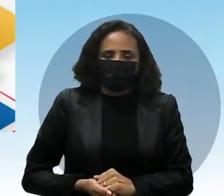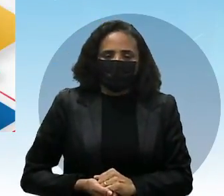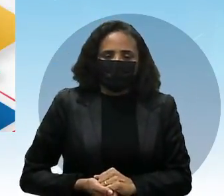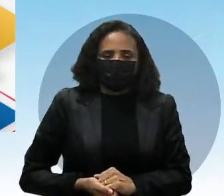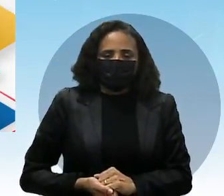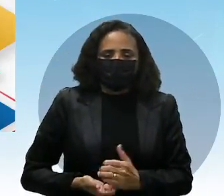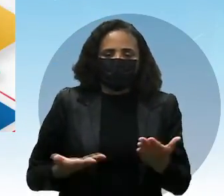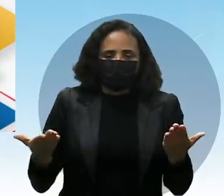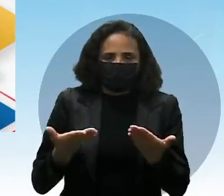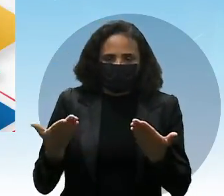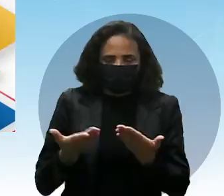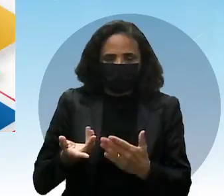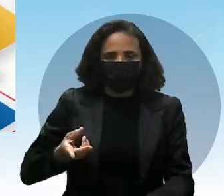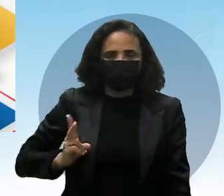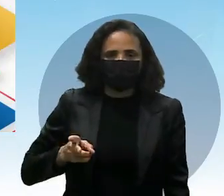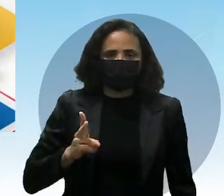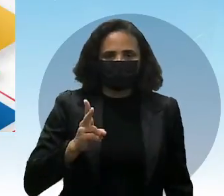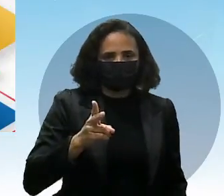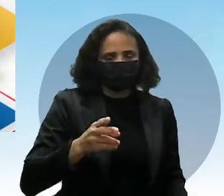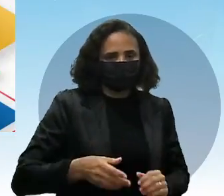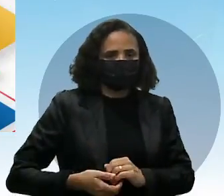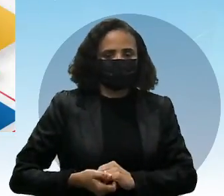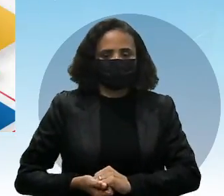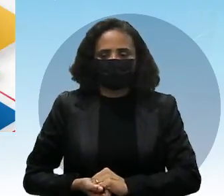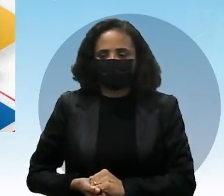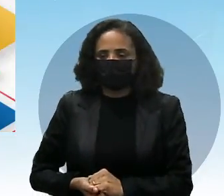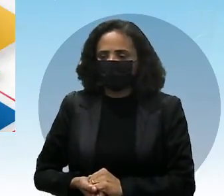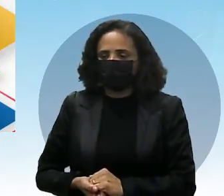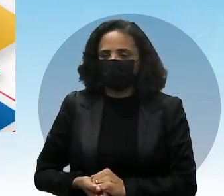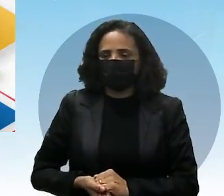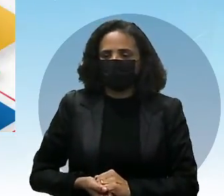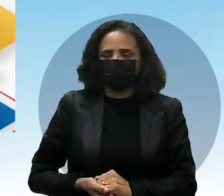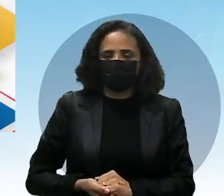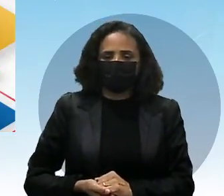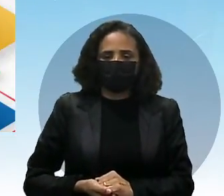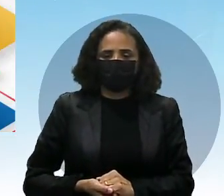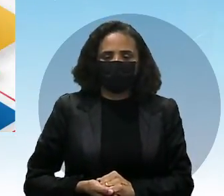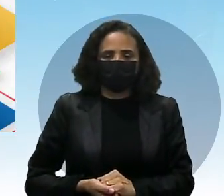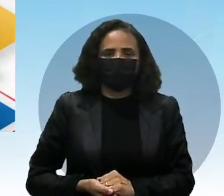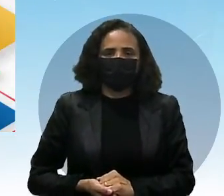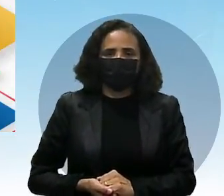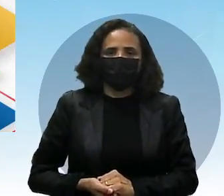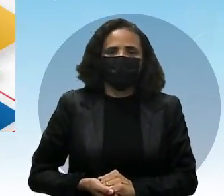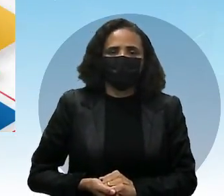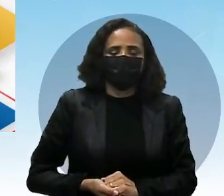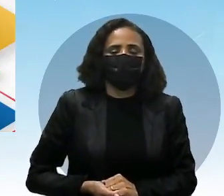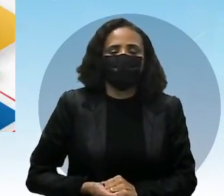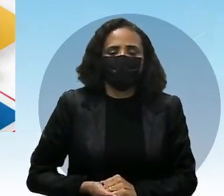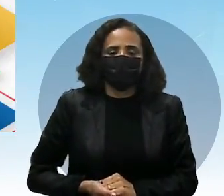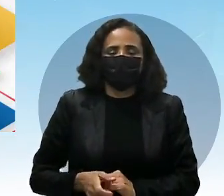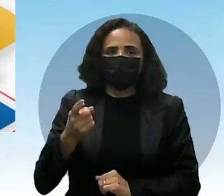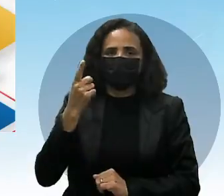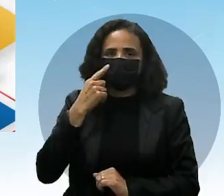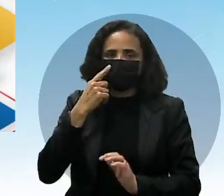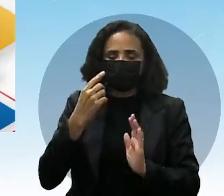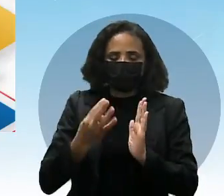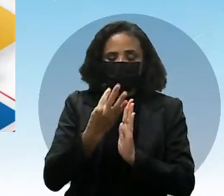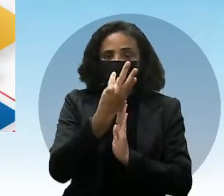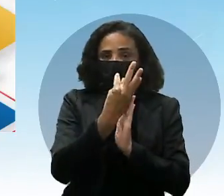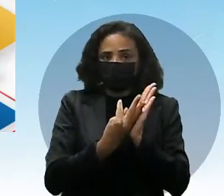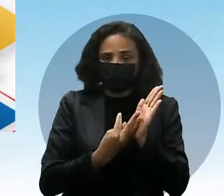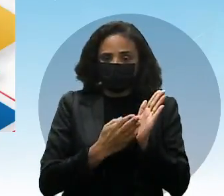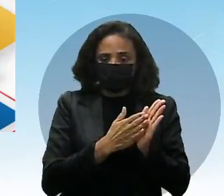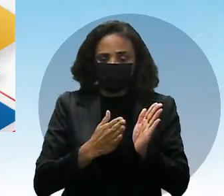Agora vamos para o próximo, a próxima tirinha. Gilbert. I